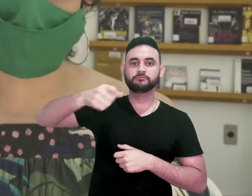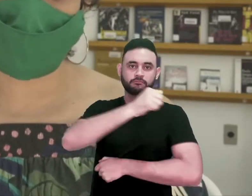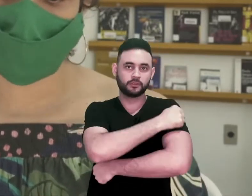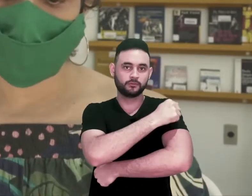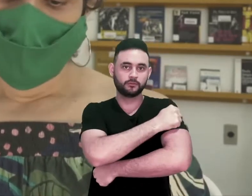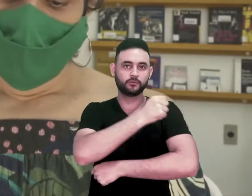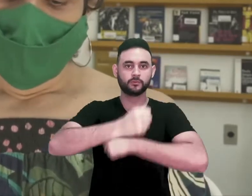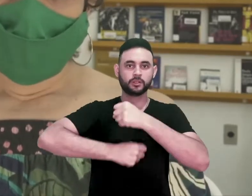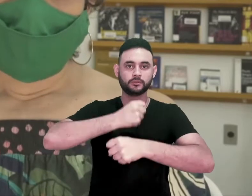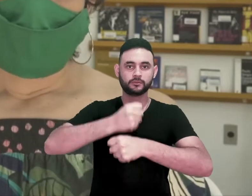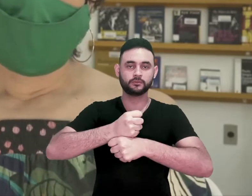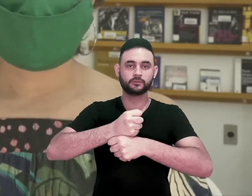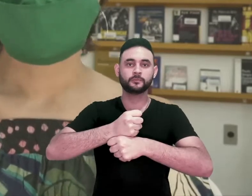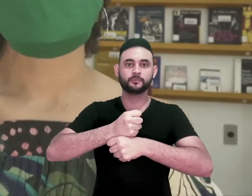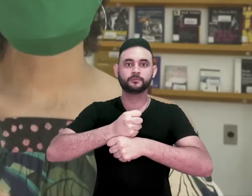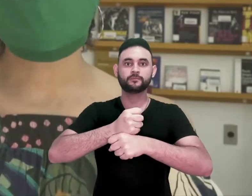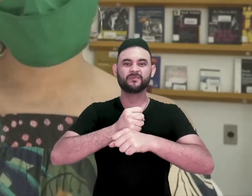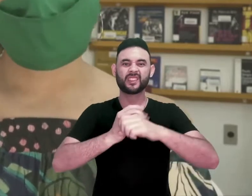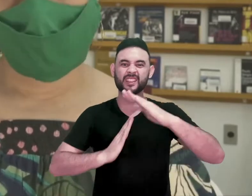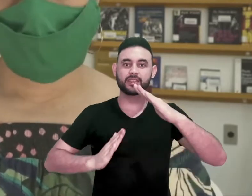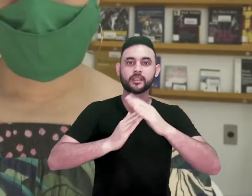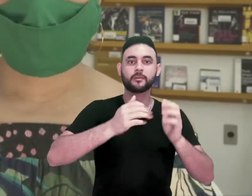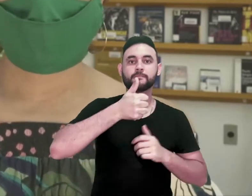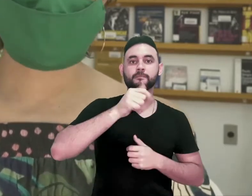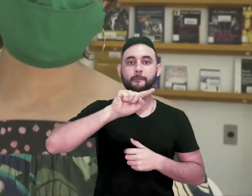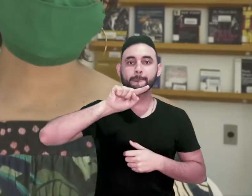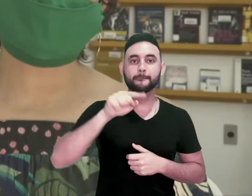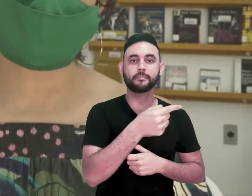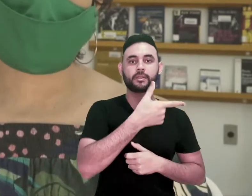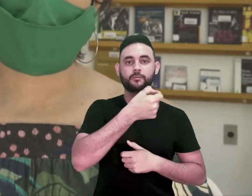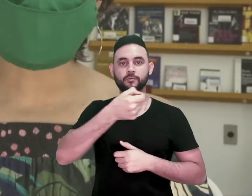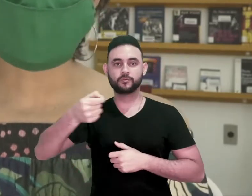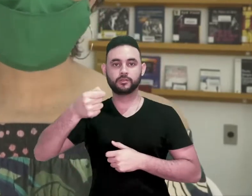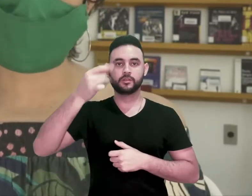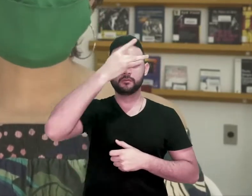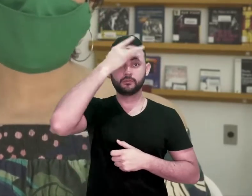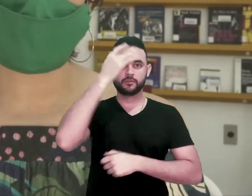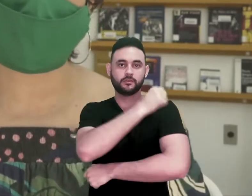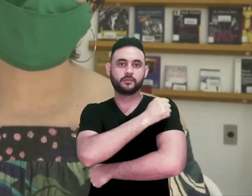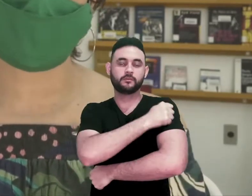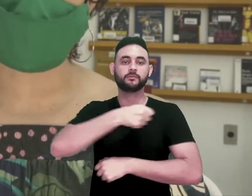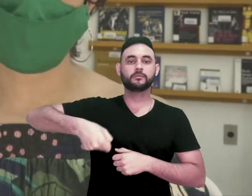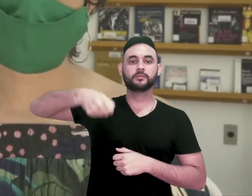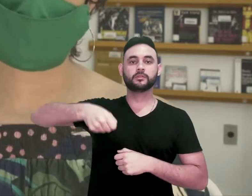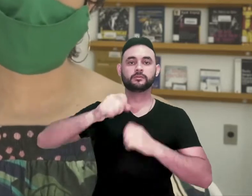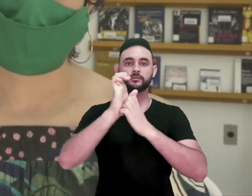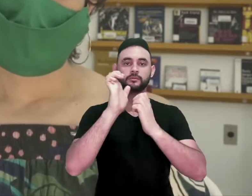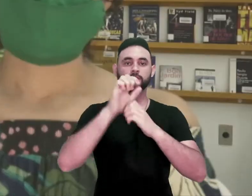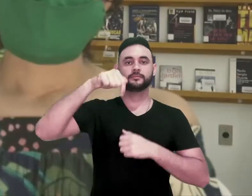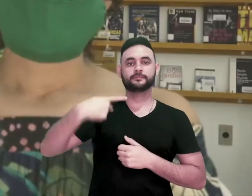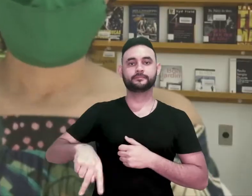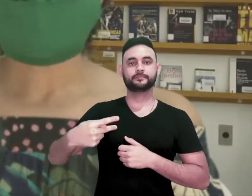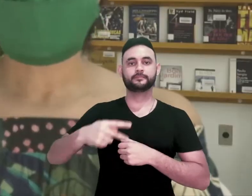alunos bolsistas, né, e vai até 1.200. Hoje nós estamos com 1.200 alunos bolsistas no centro cultural, nesse